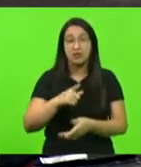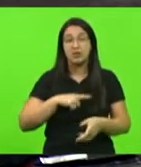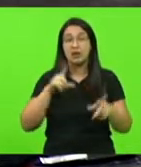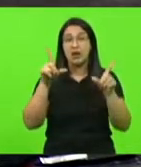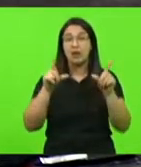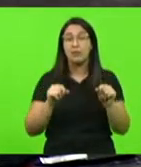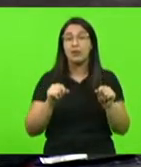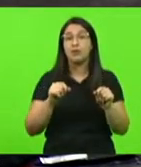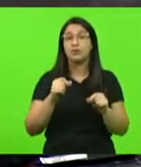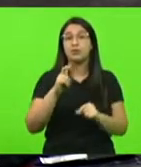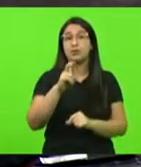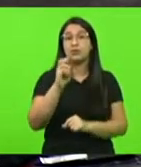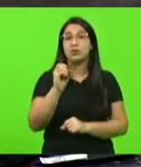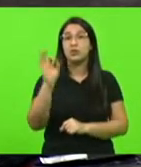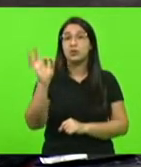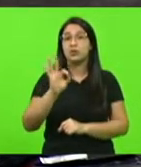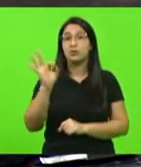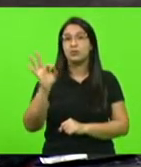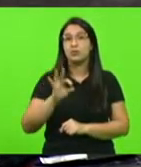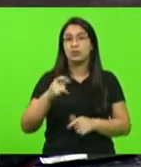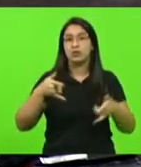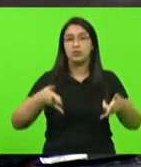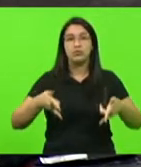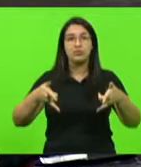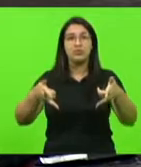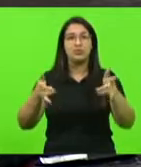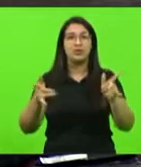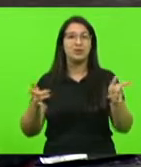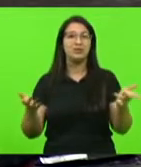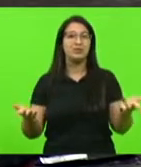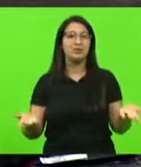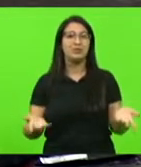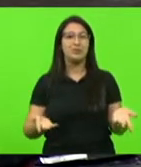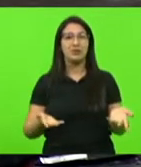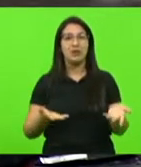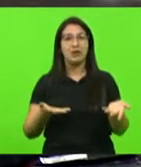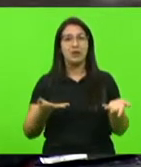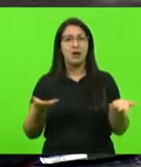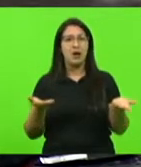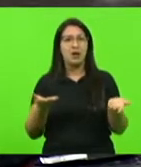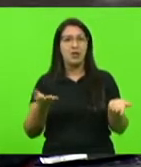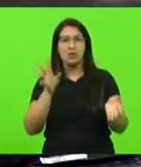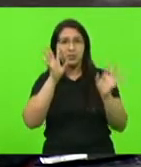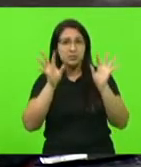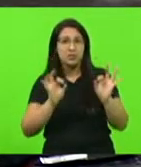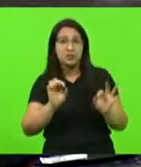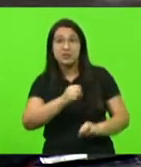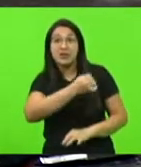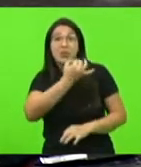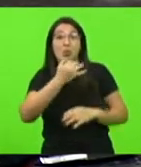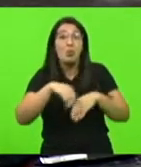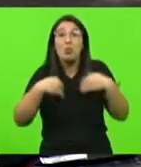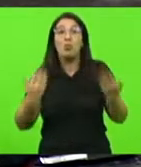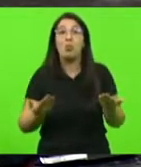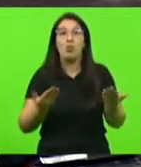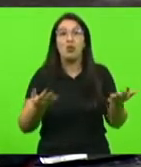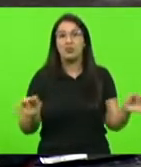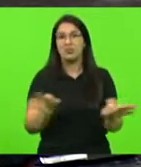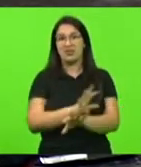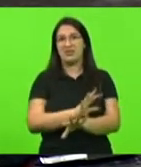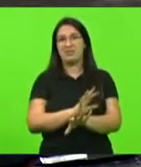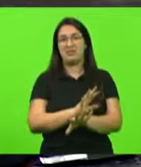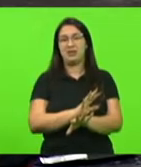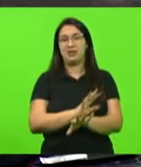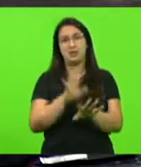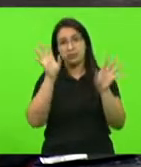de leitos ocupados e é disso que eu chamo de reta final. Não temos um prazo, Sargento Lima, infelizmente, para deliberar sobre isso.